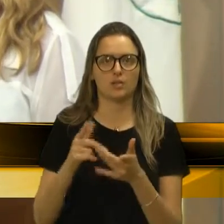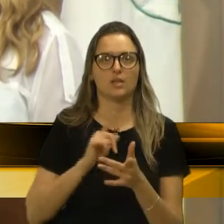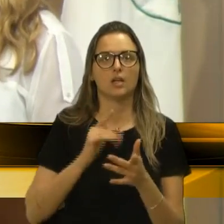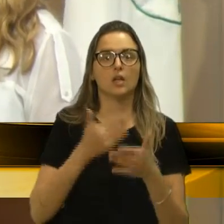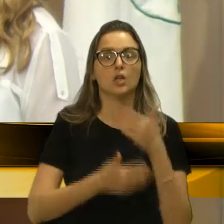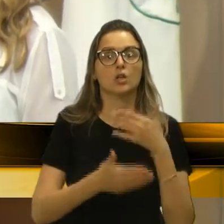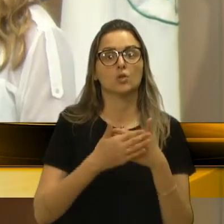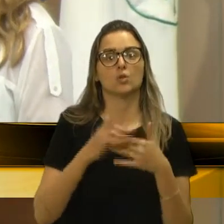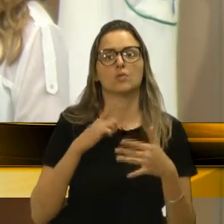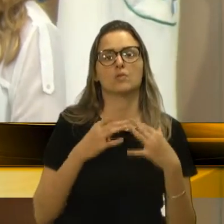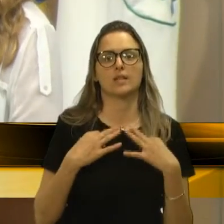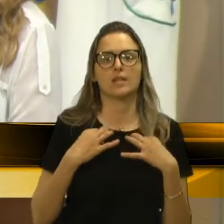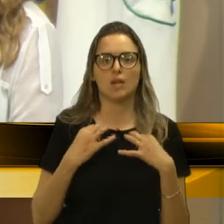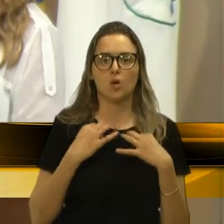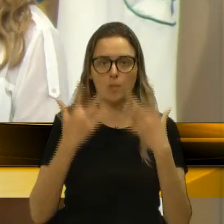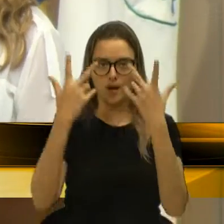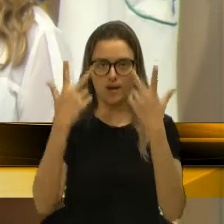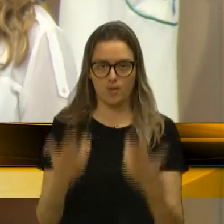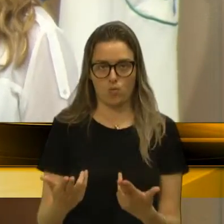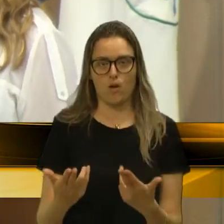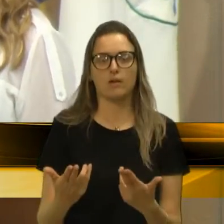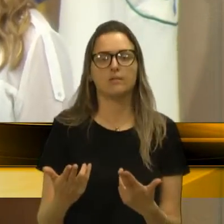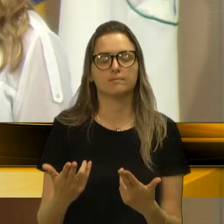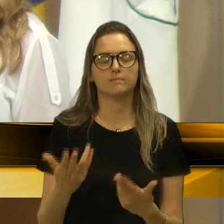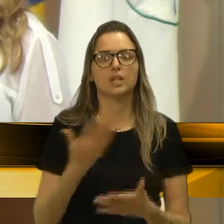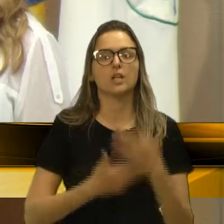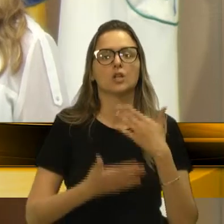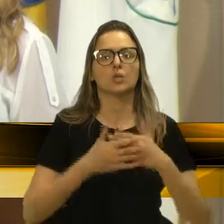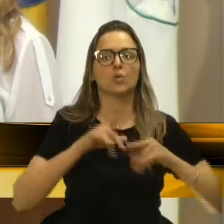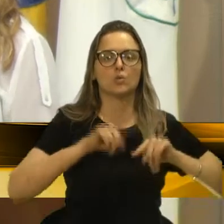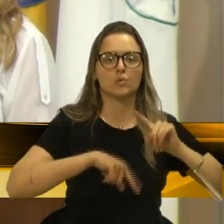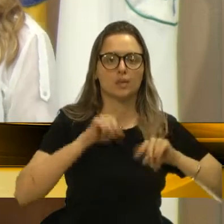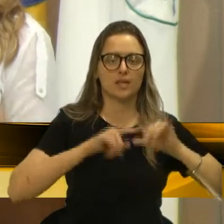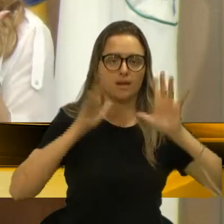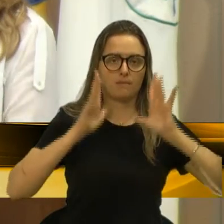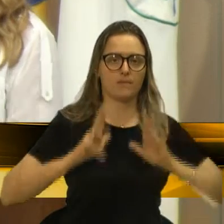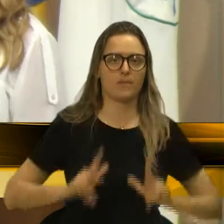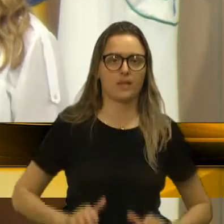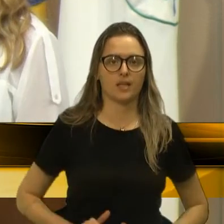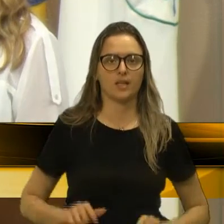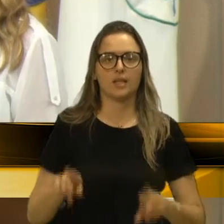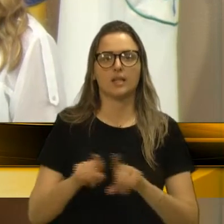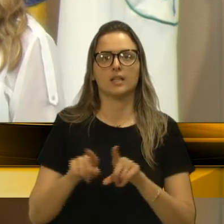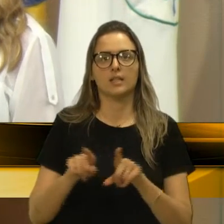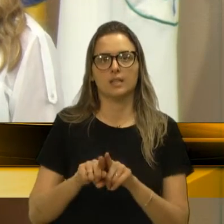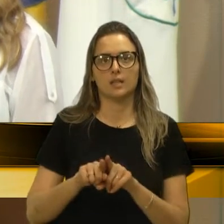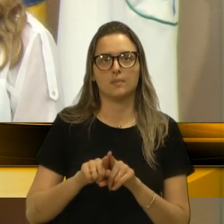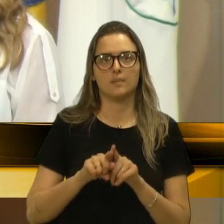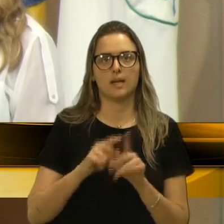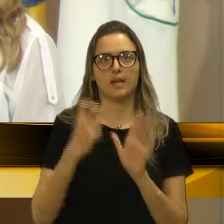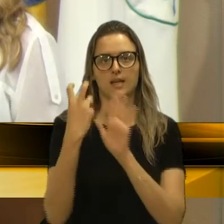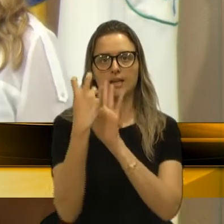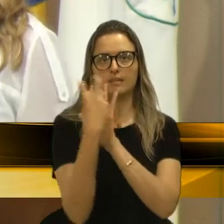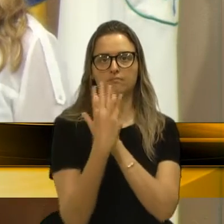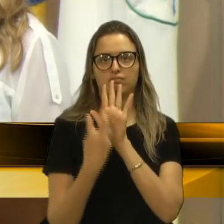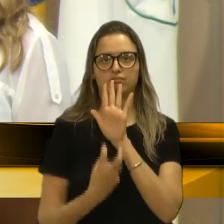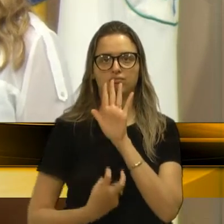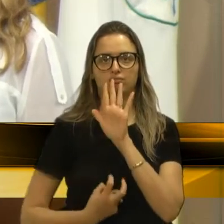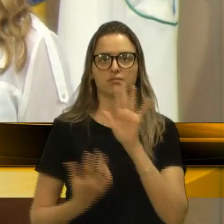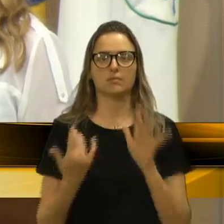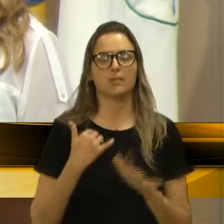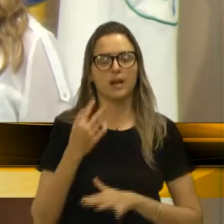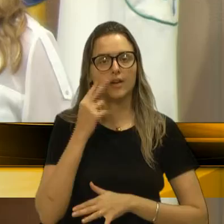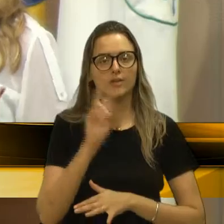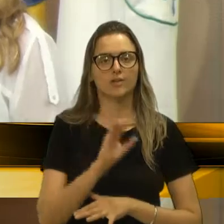uniformes e material de higiene. Além disso, escâneres corporais. O que já